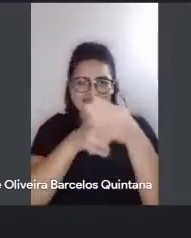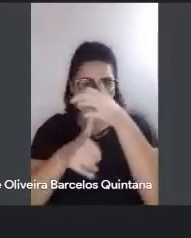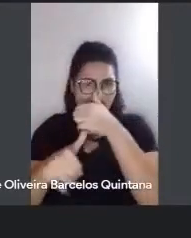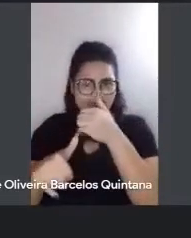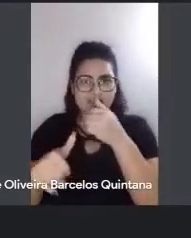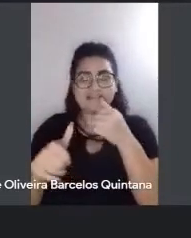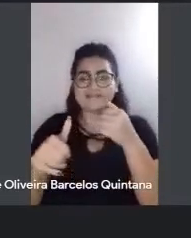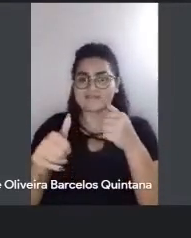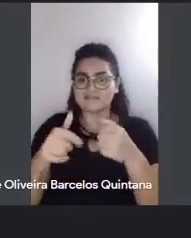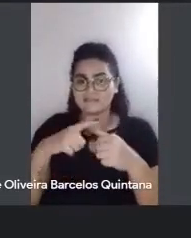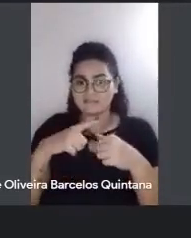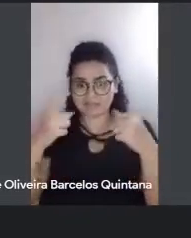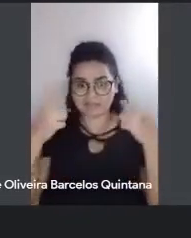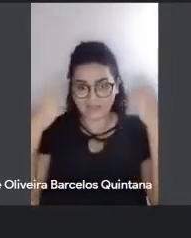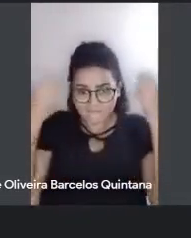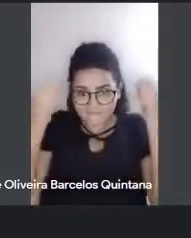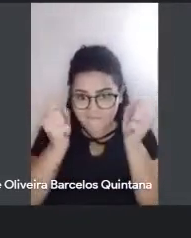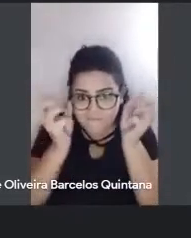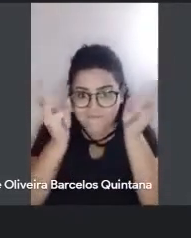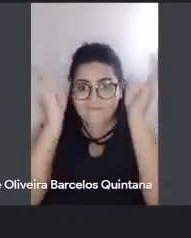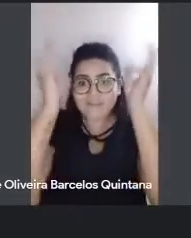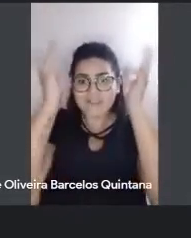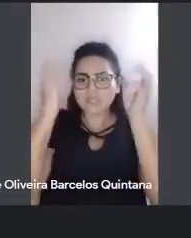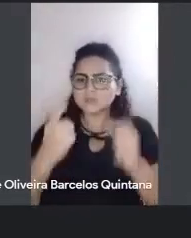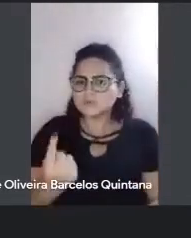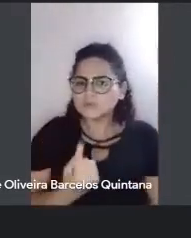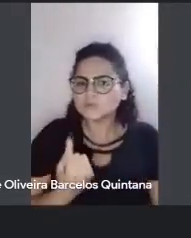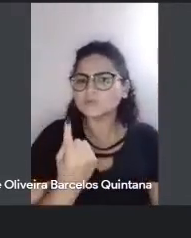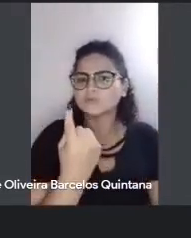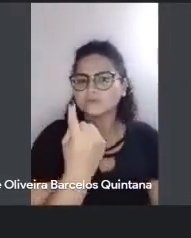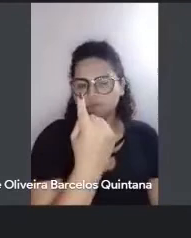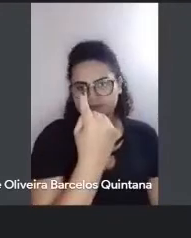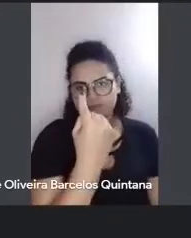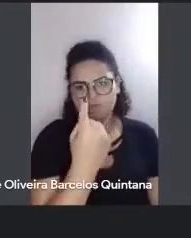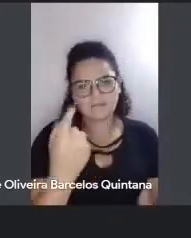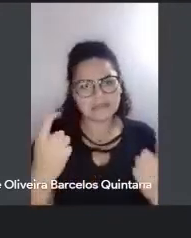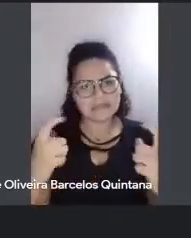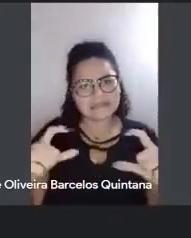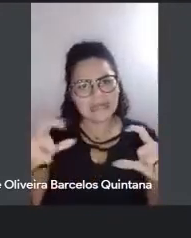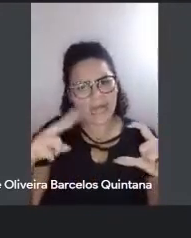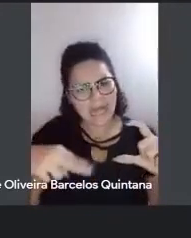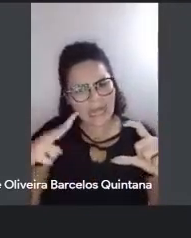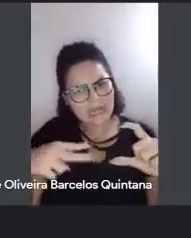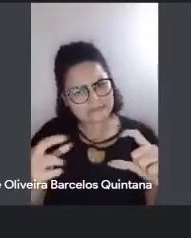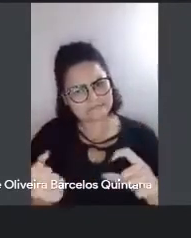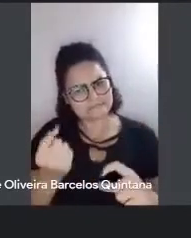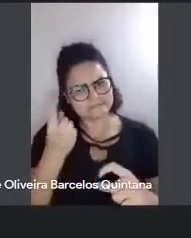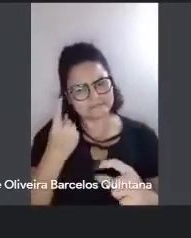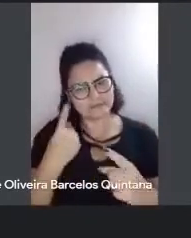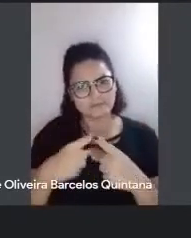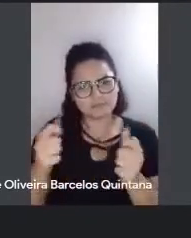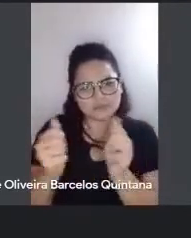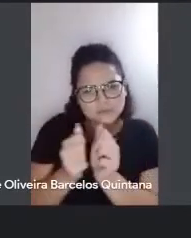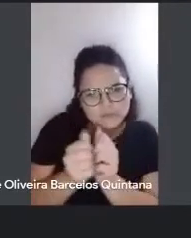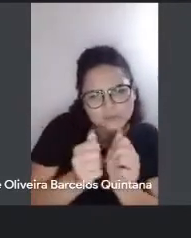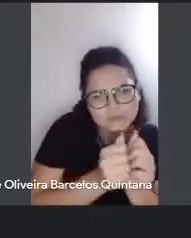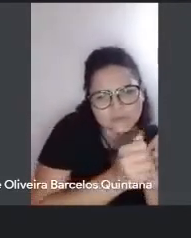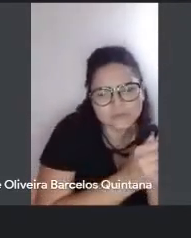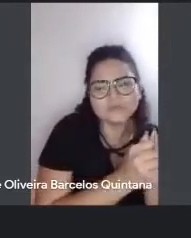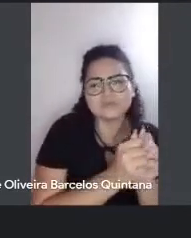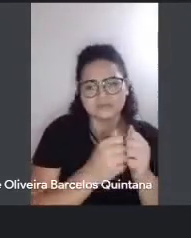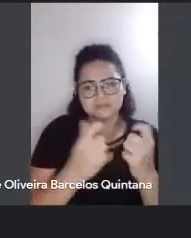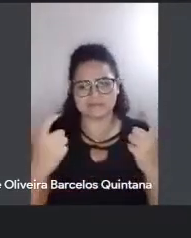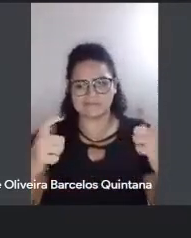ariscos ou novilhos desgarrados. É um trecho até difícil de ler, porque ele escreve tudo junto, num período só,